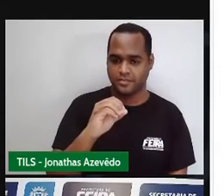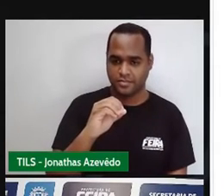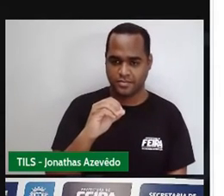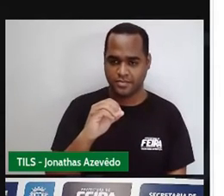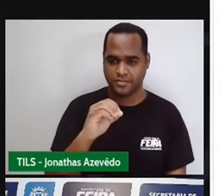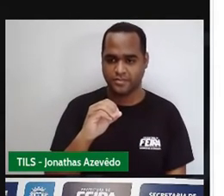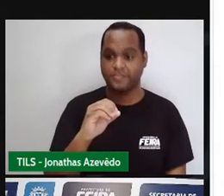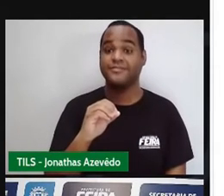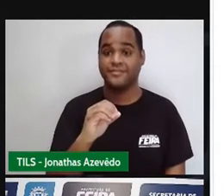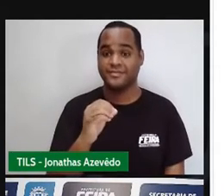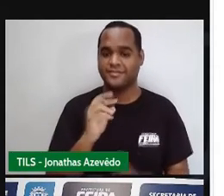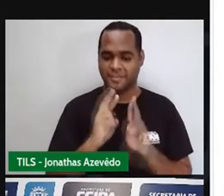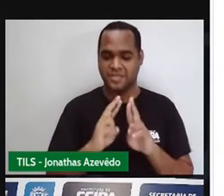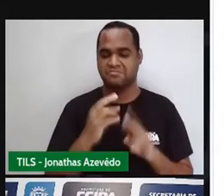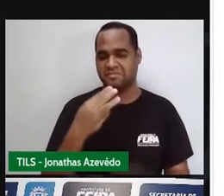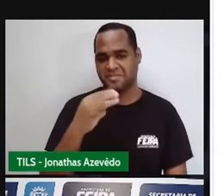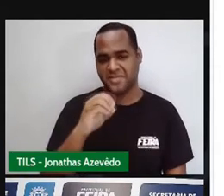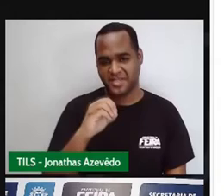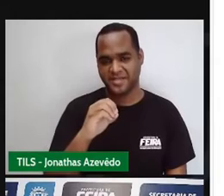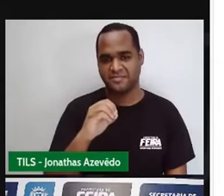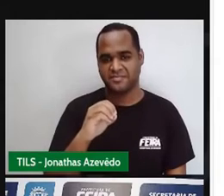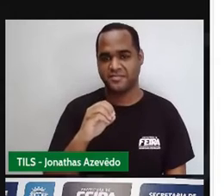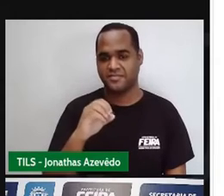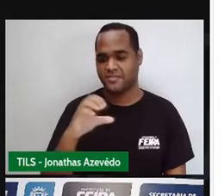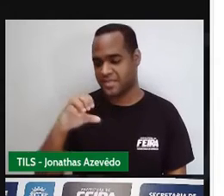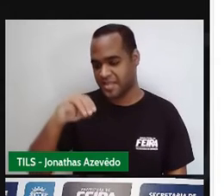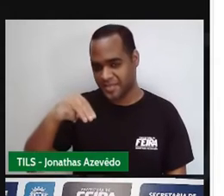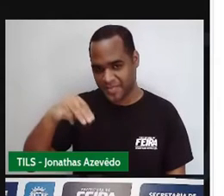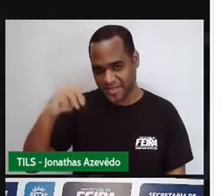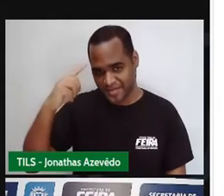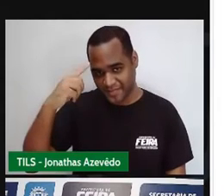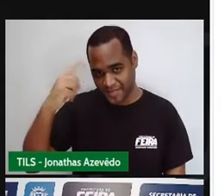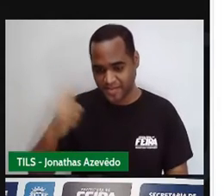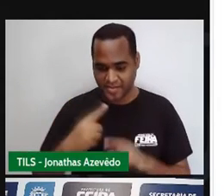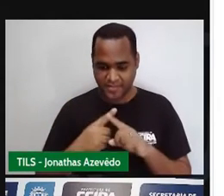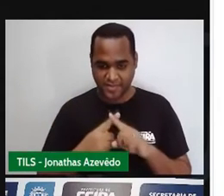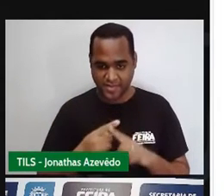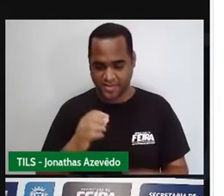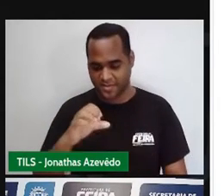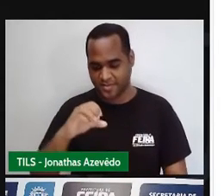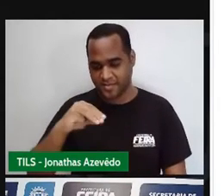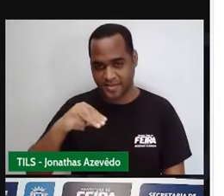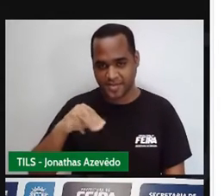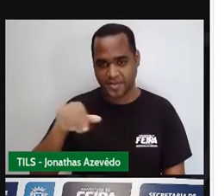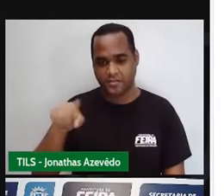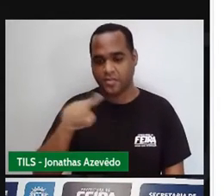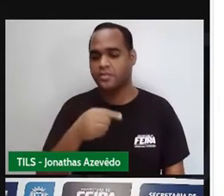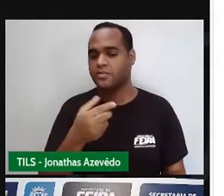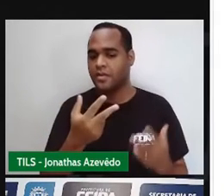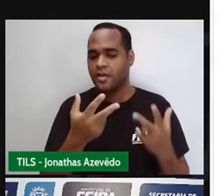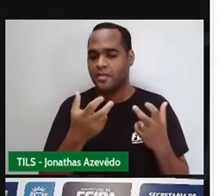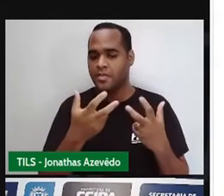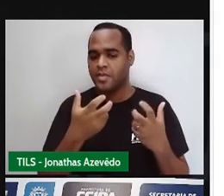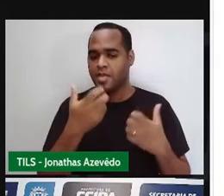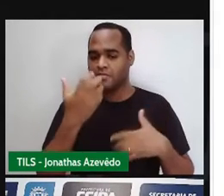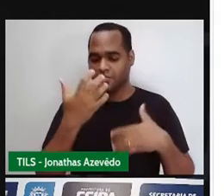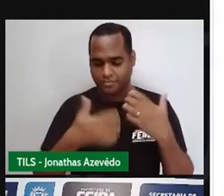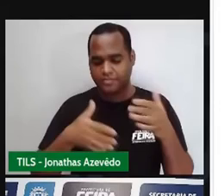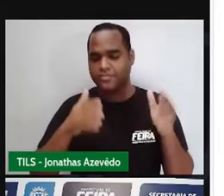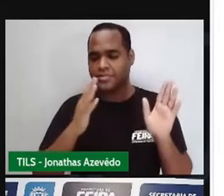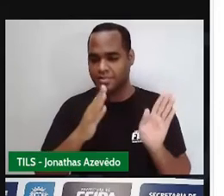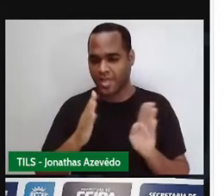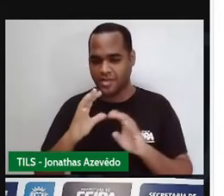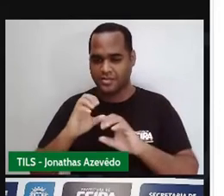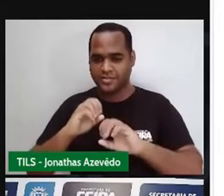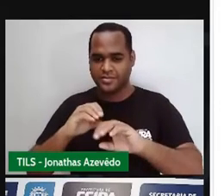30. E o centímetro, vezes o centímetro, a gente já vem vendo isso em algumas aulas, né?